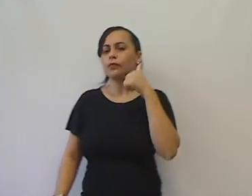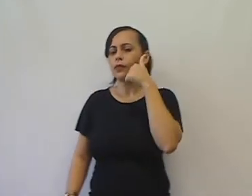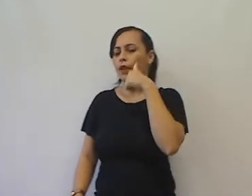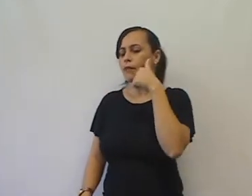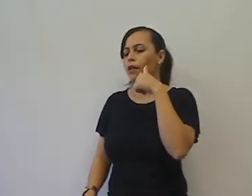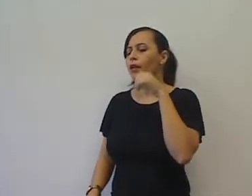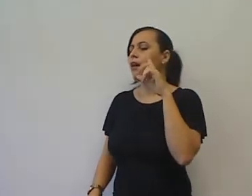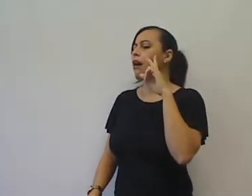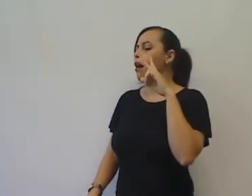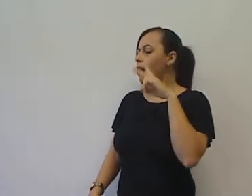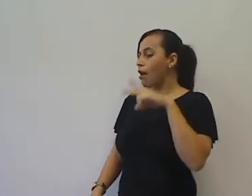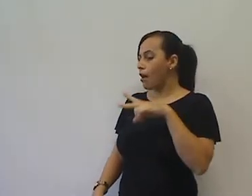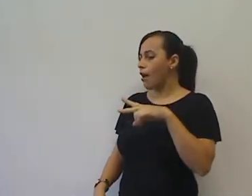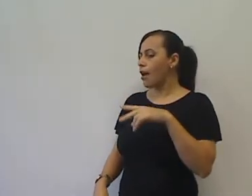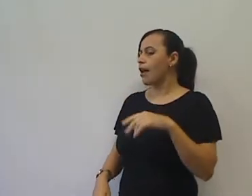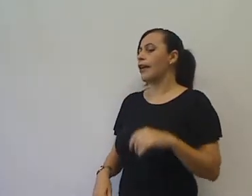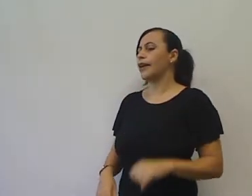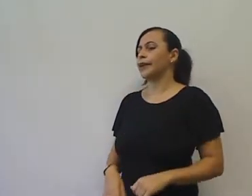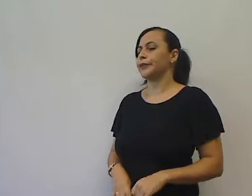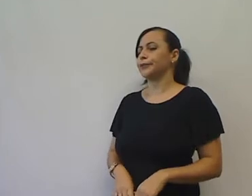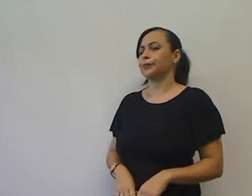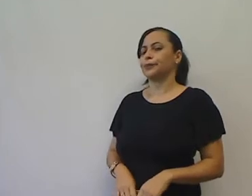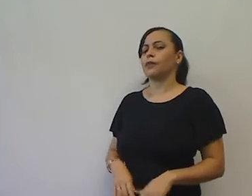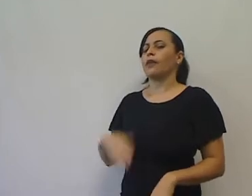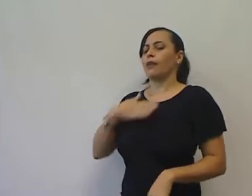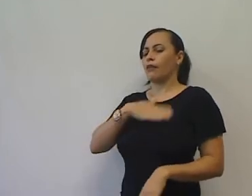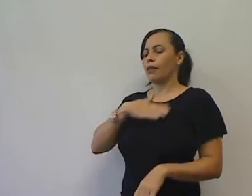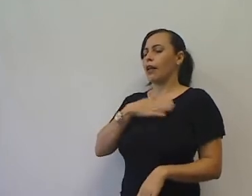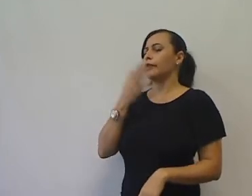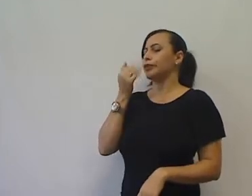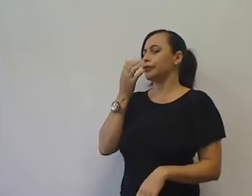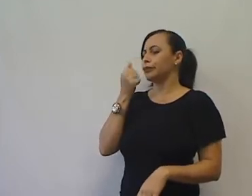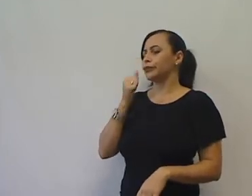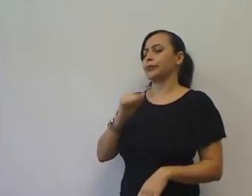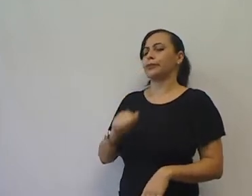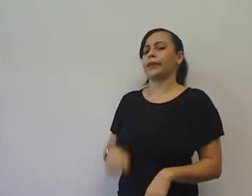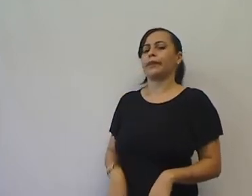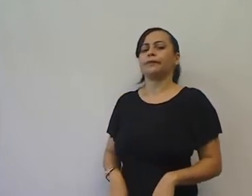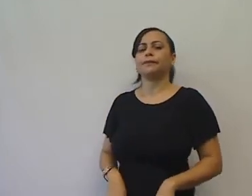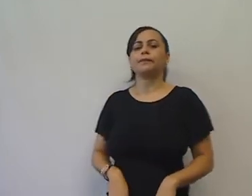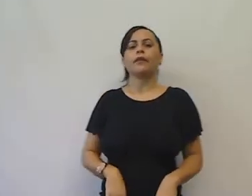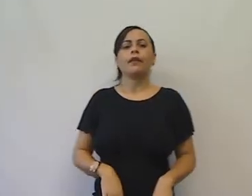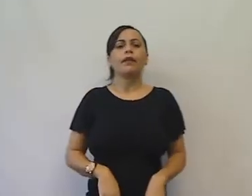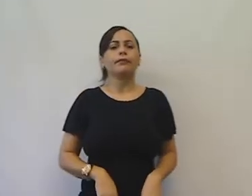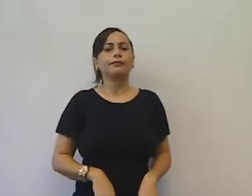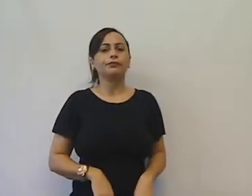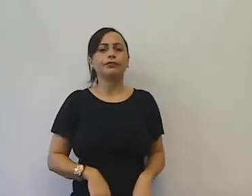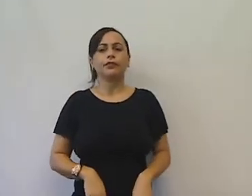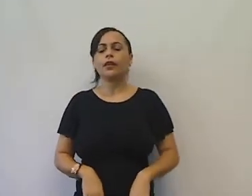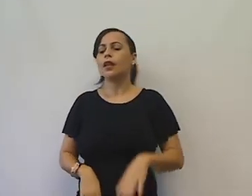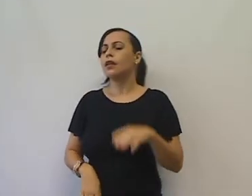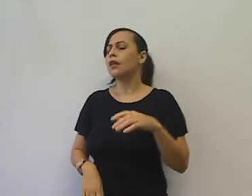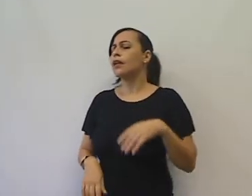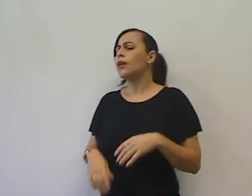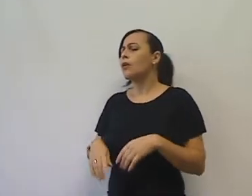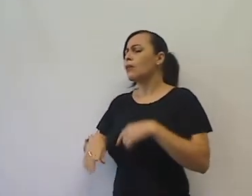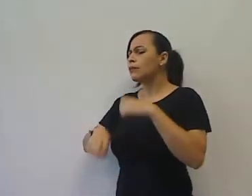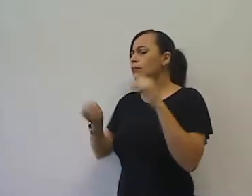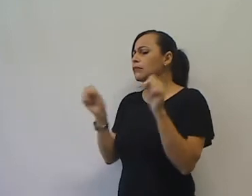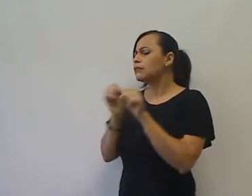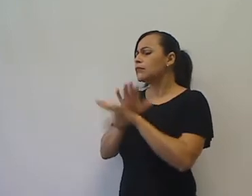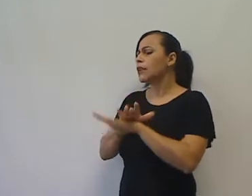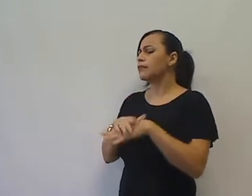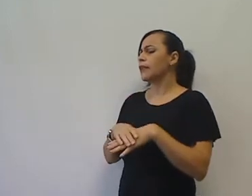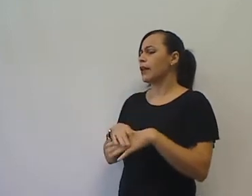Foi chegando perto do Pedro e disse Então o senhor me dá um pouquinho para eu provar quando ficar pronta? Ele,